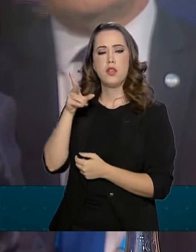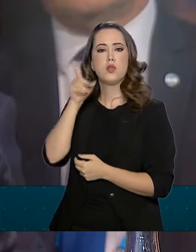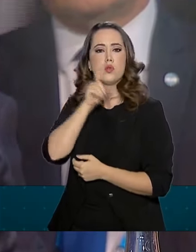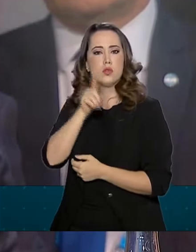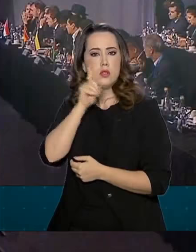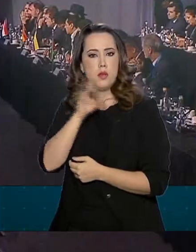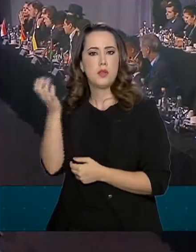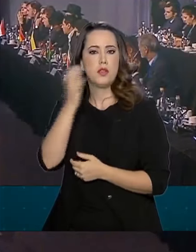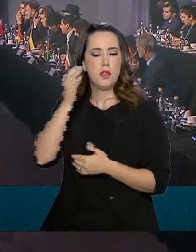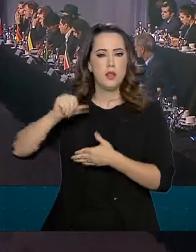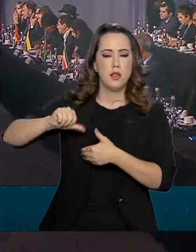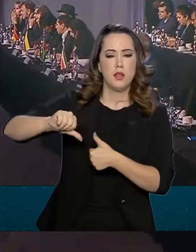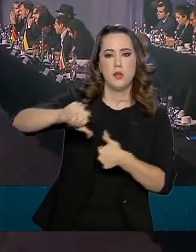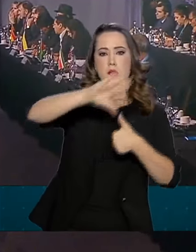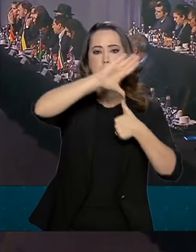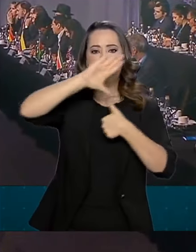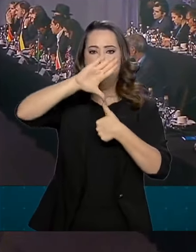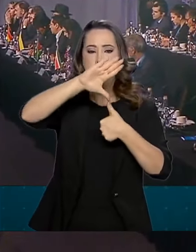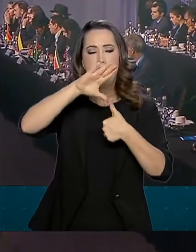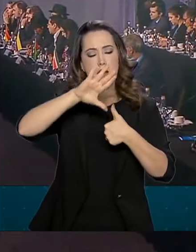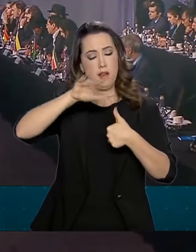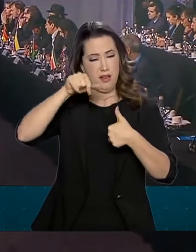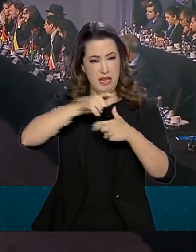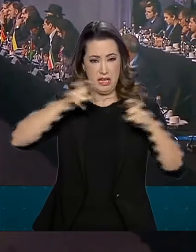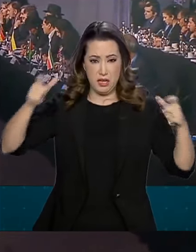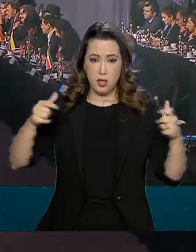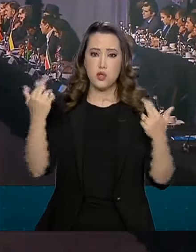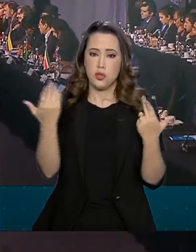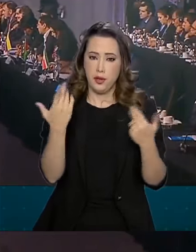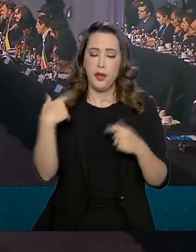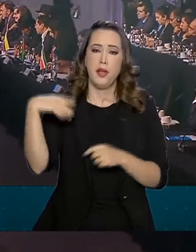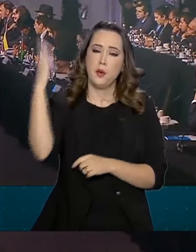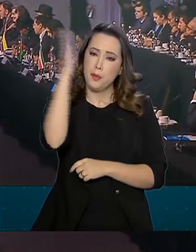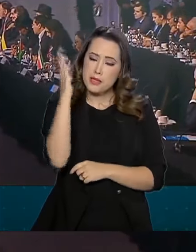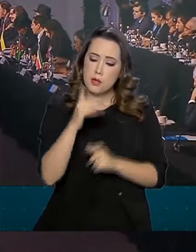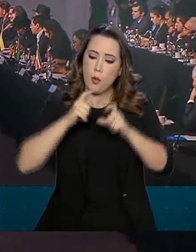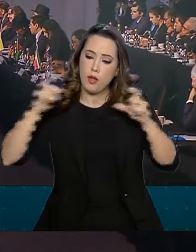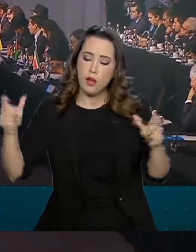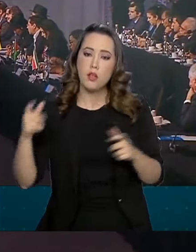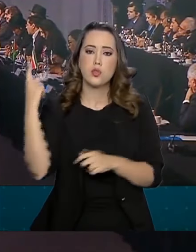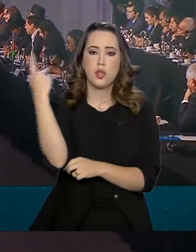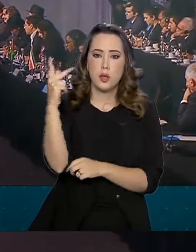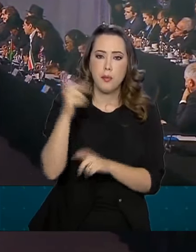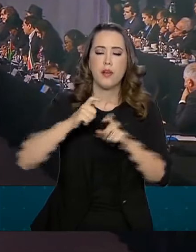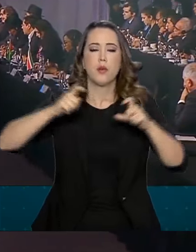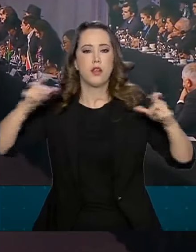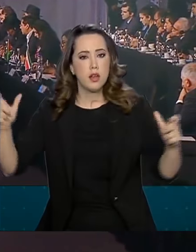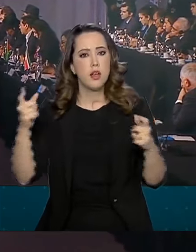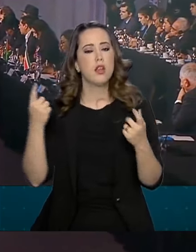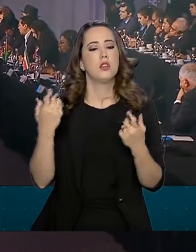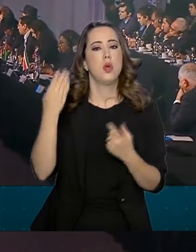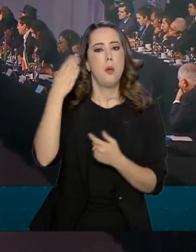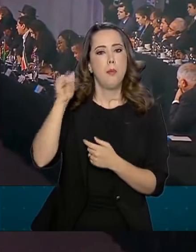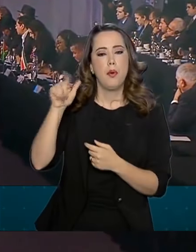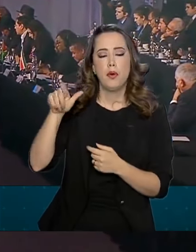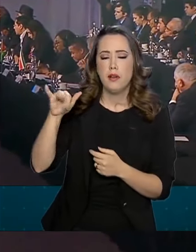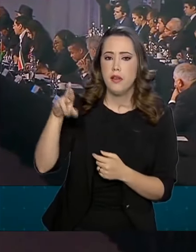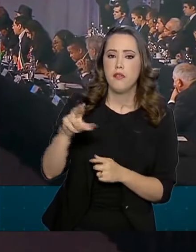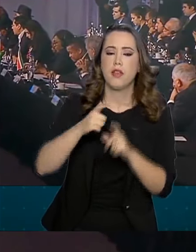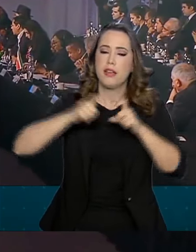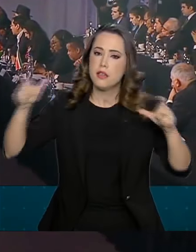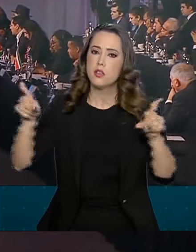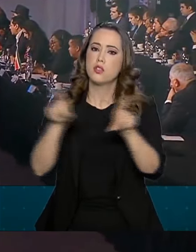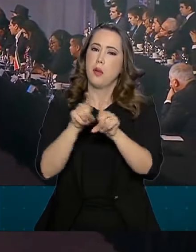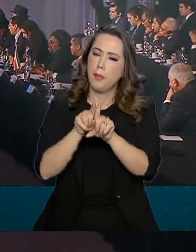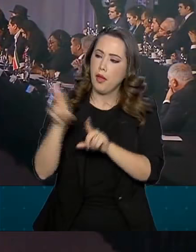queremos a América grande, eu quero o Brasil grande, quero o Paraguai grande, a Argentina, Bolívia grande também, Uruguai.